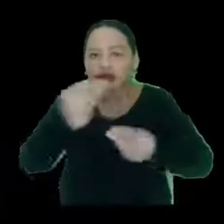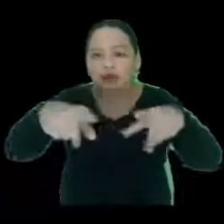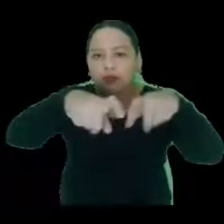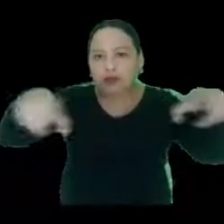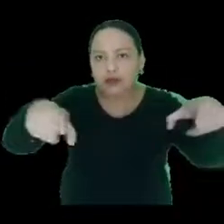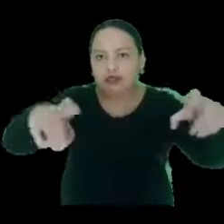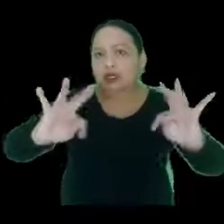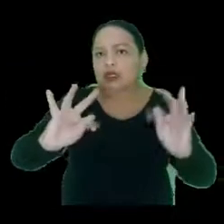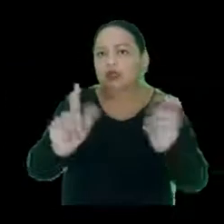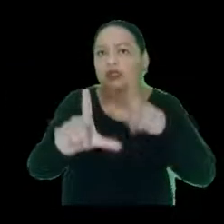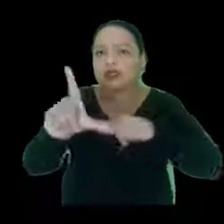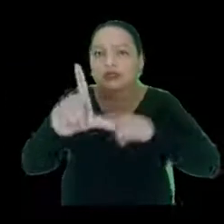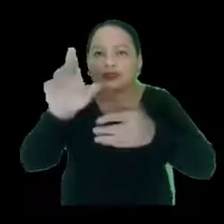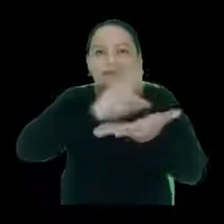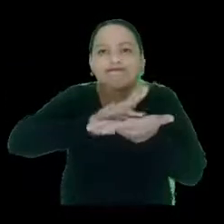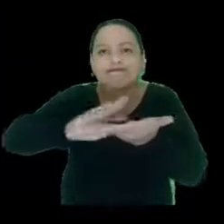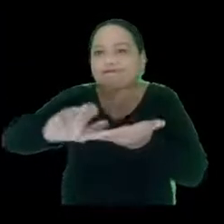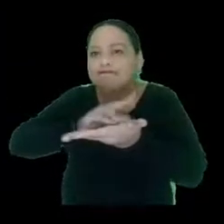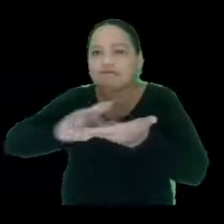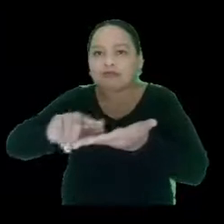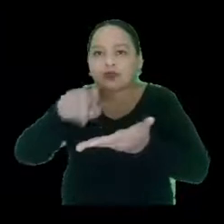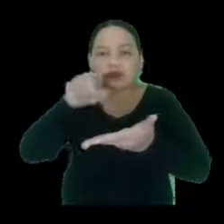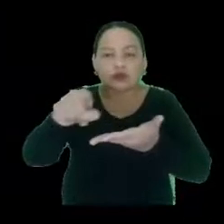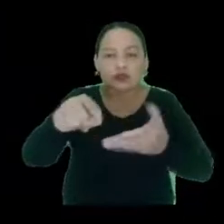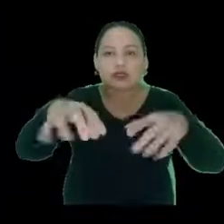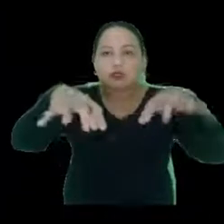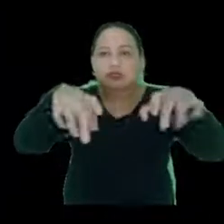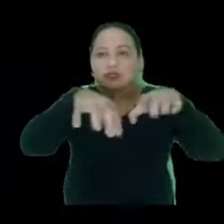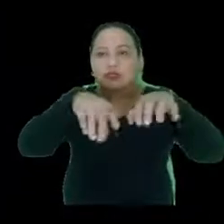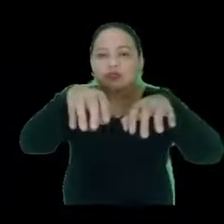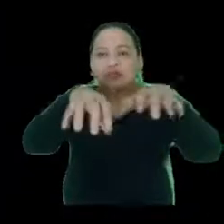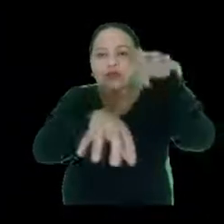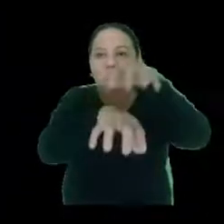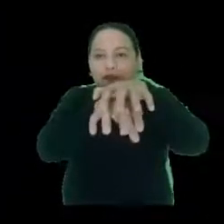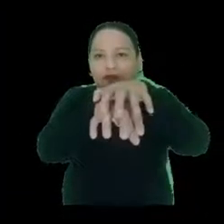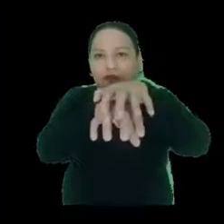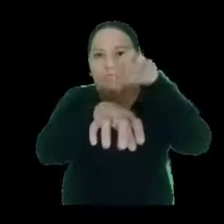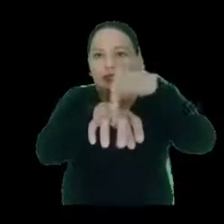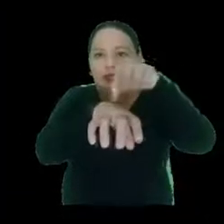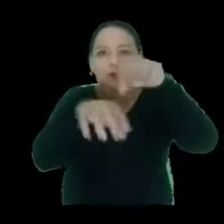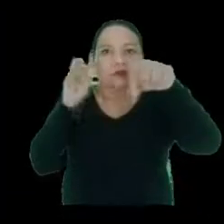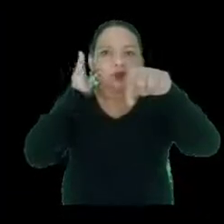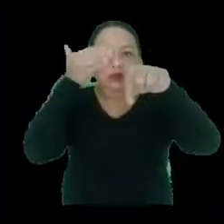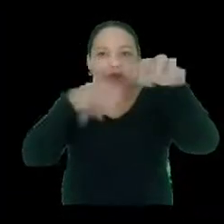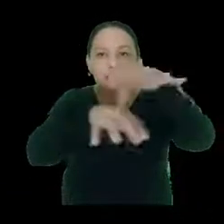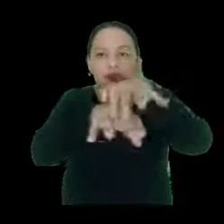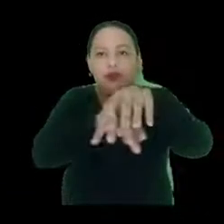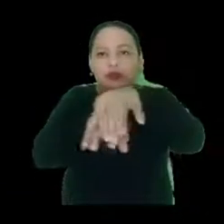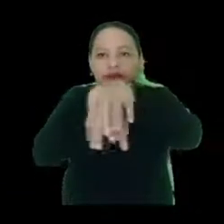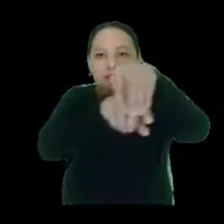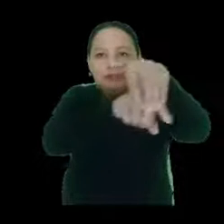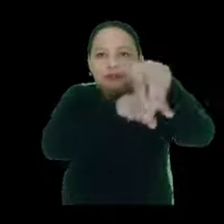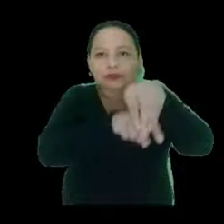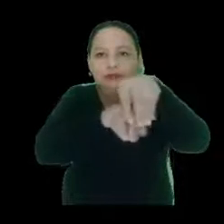Então, seria uma prancha onde tem todas as letrinhas em braile, né? Você vai segurando o dedo do surdo-cego e vai posicionando